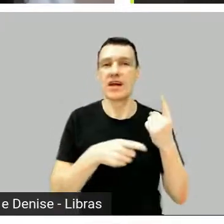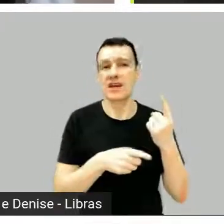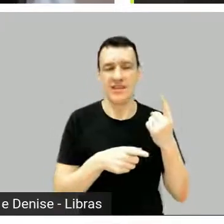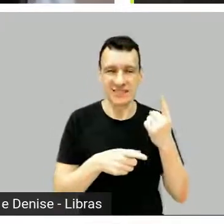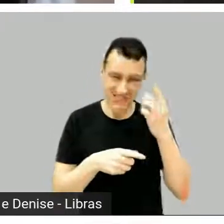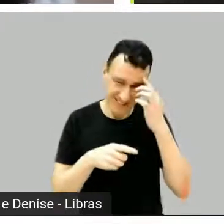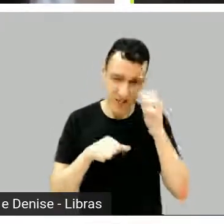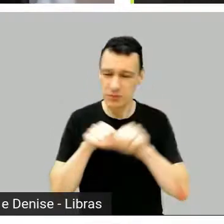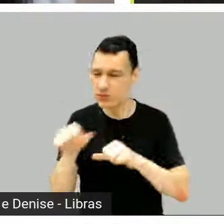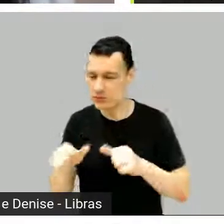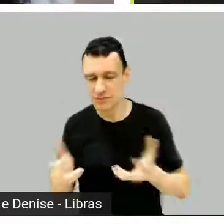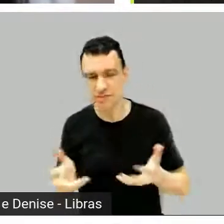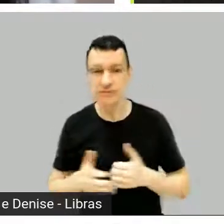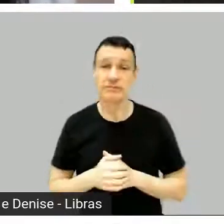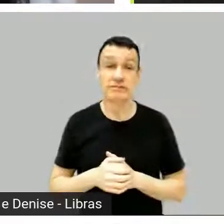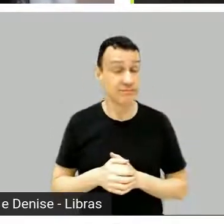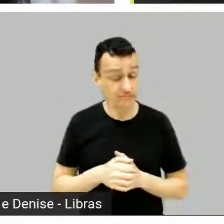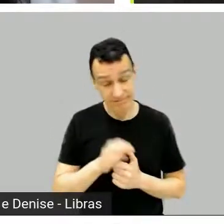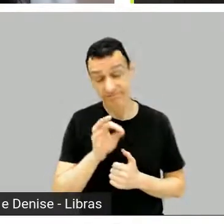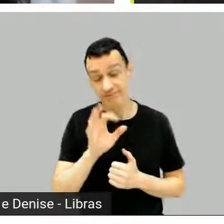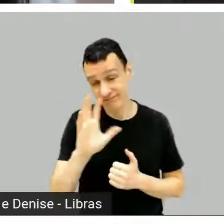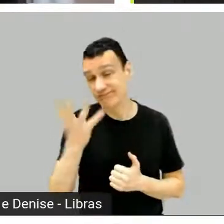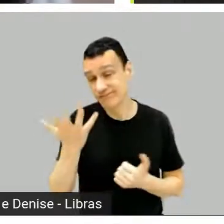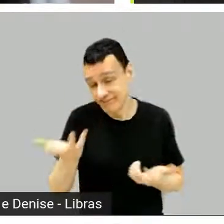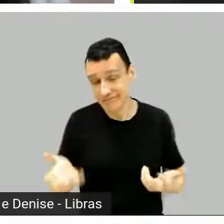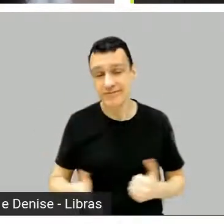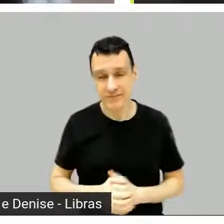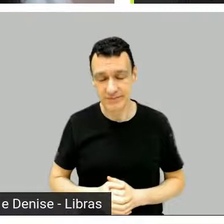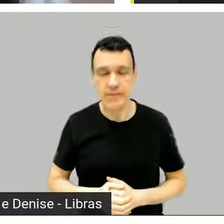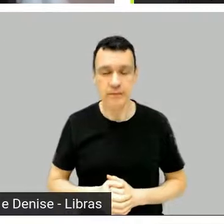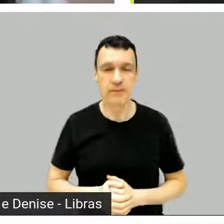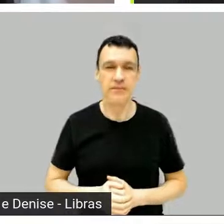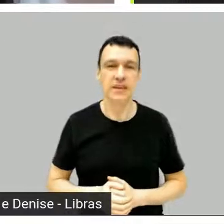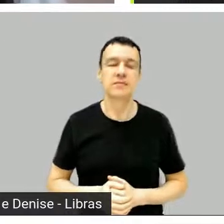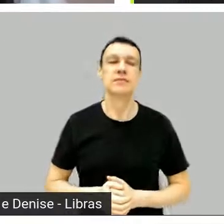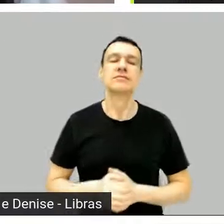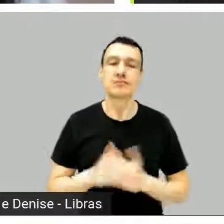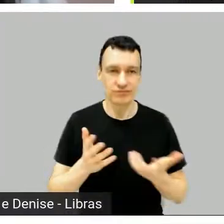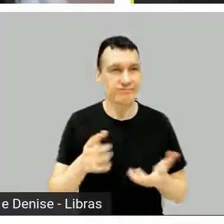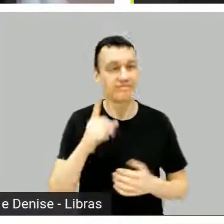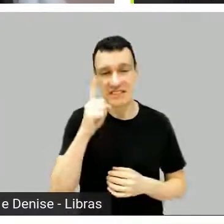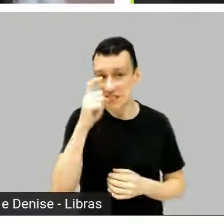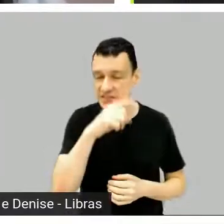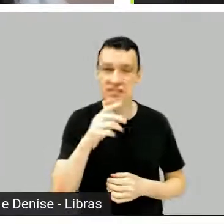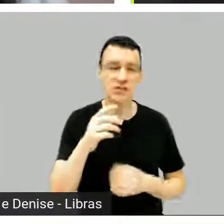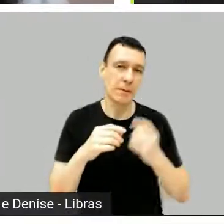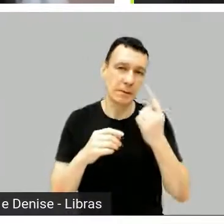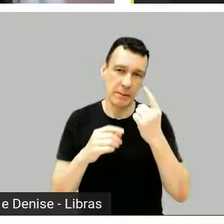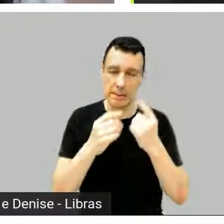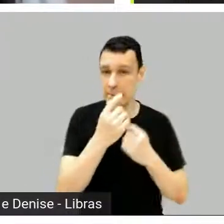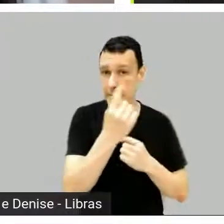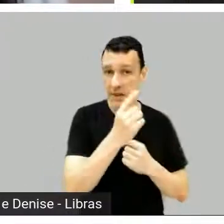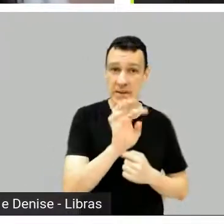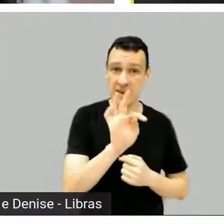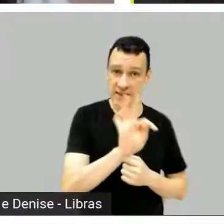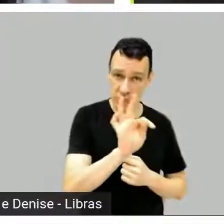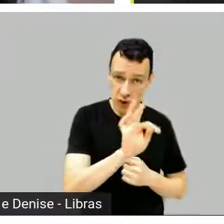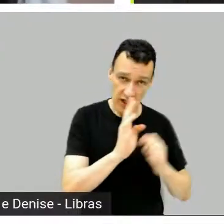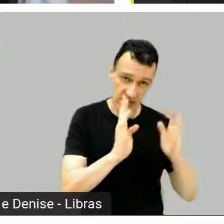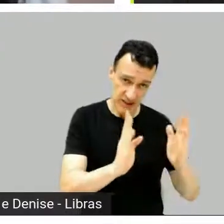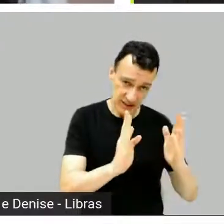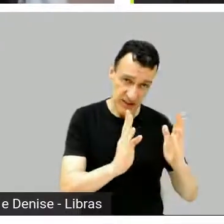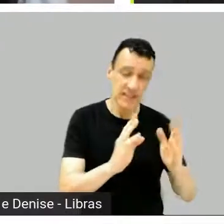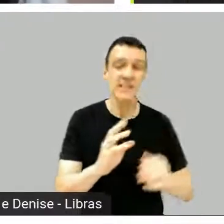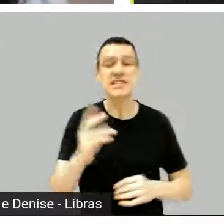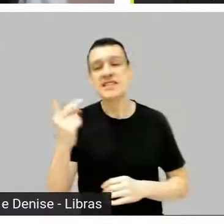Acontece, né? Ah, acontece. Puts, é difícil, né, uma segunda temporada superar a primeira, eu